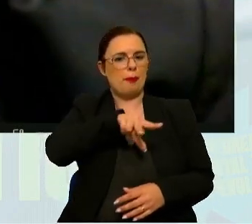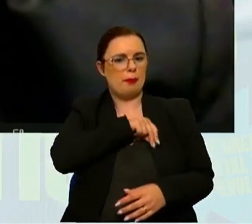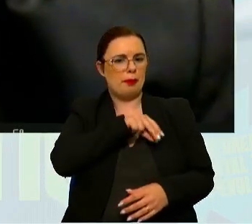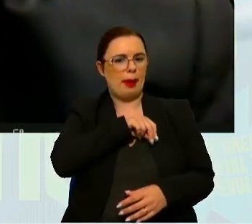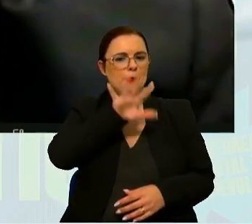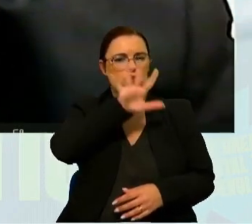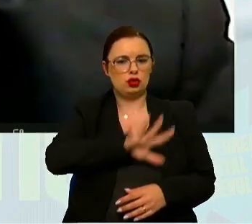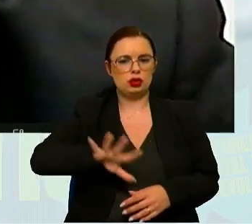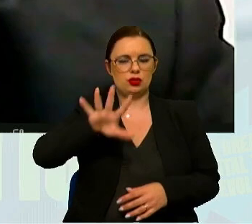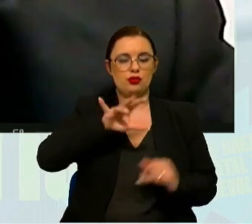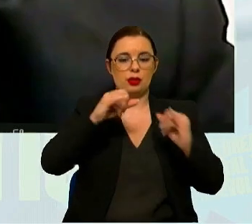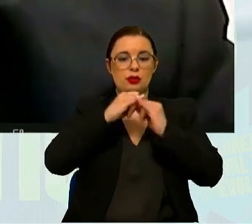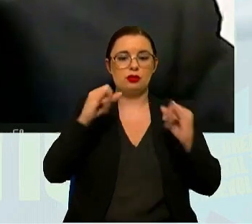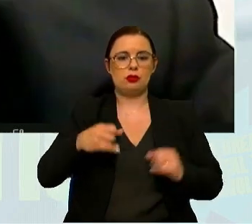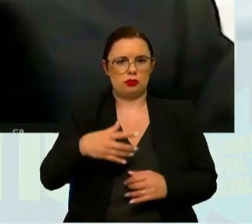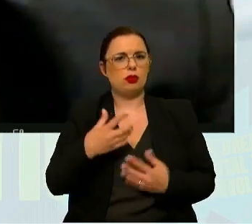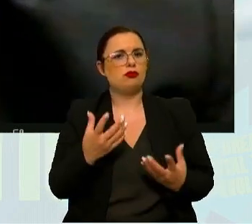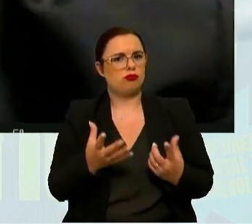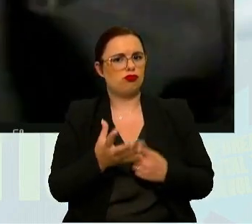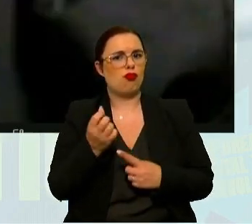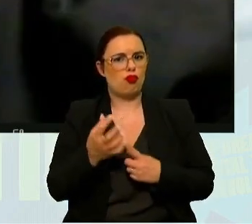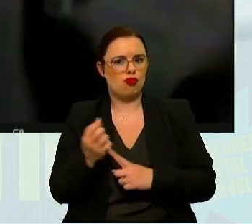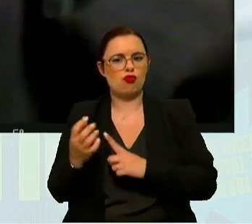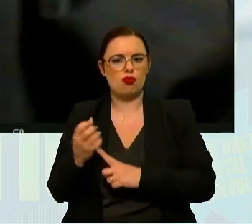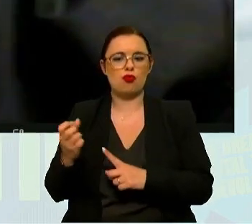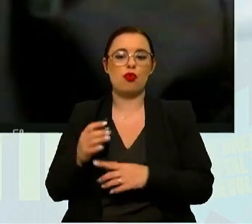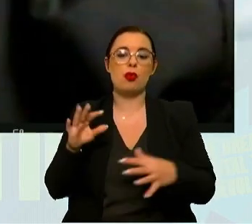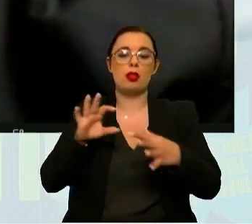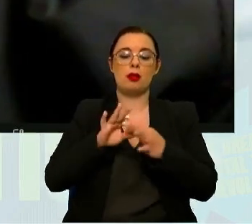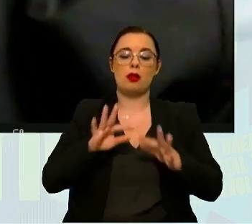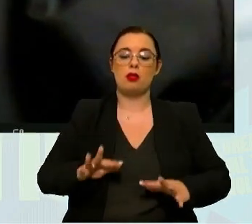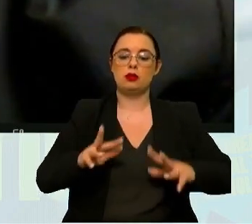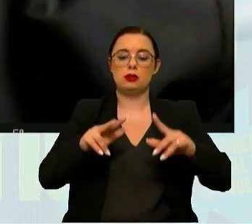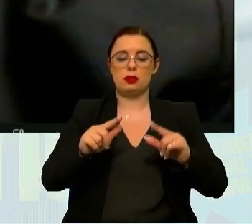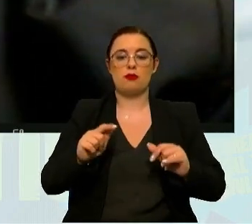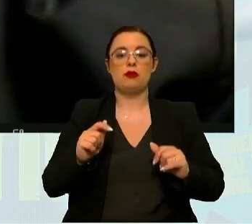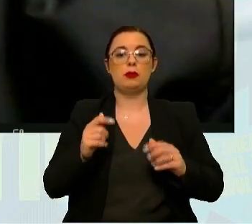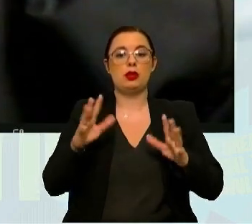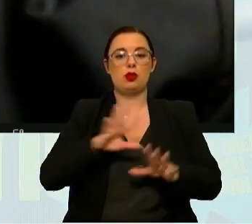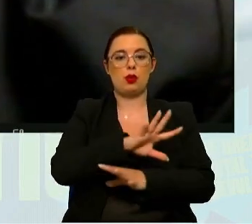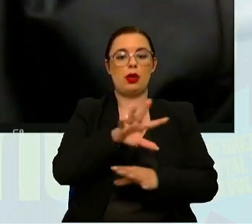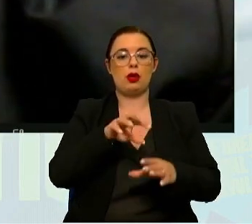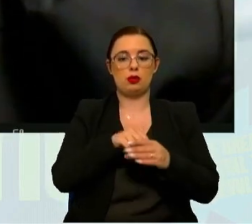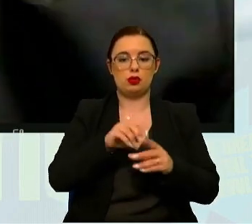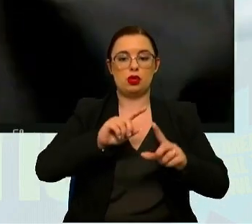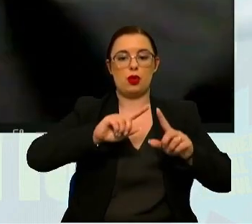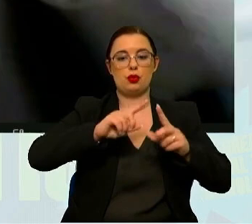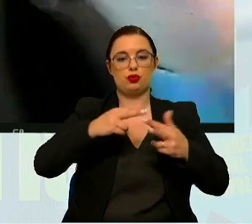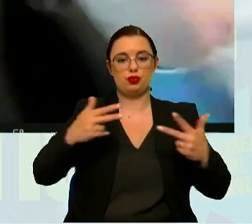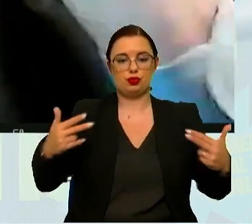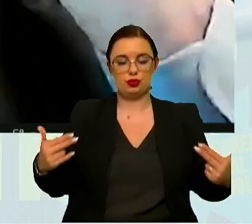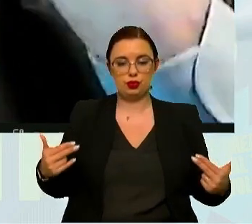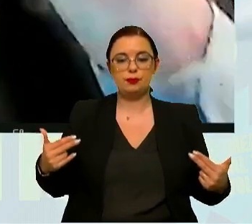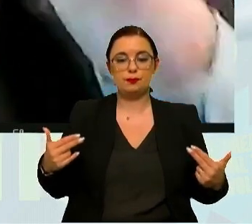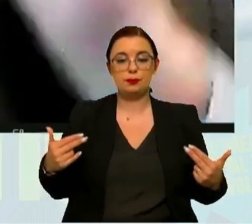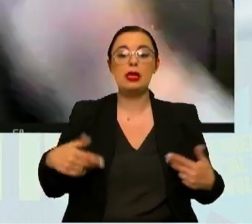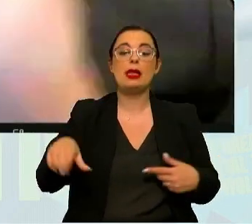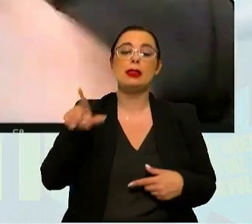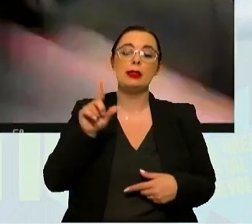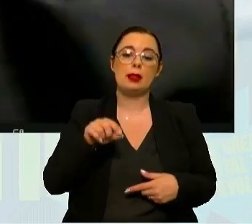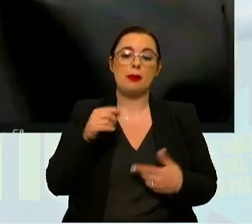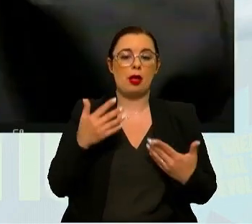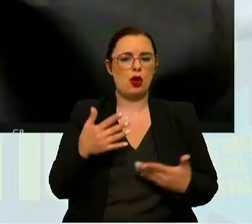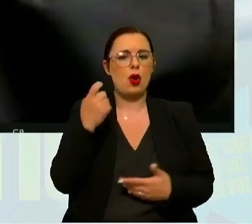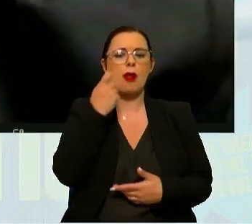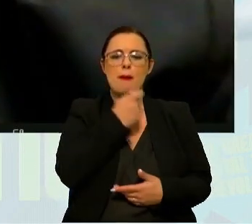internacionais ao longo dos anos, que estão relacionados com o desenvolvimento da região, com inclusão e diversidade. Inclusive, agora,